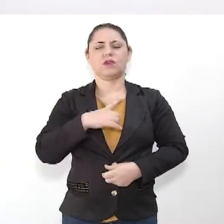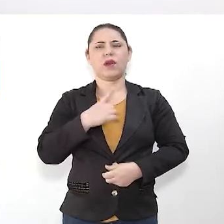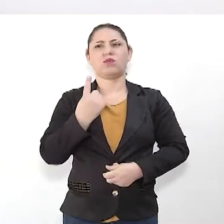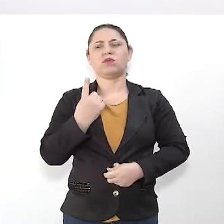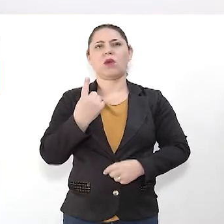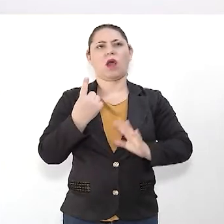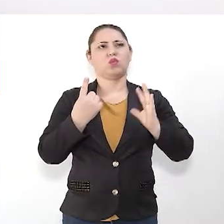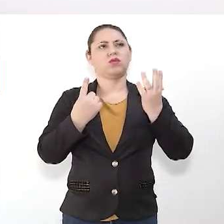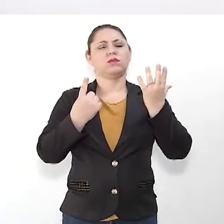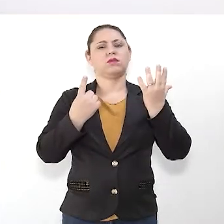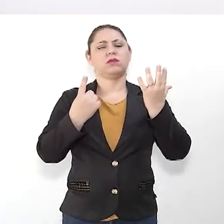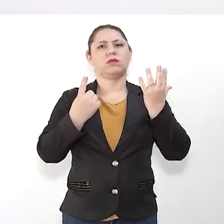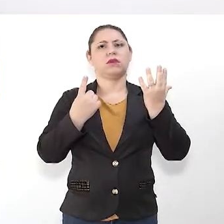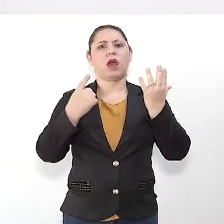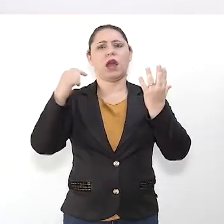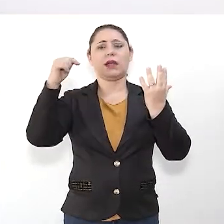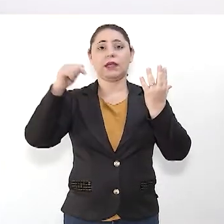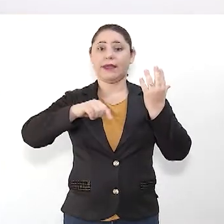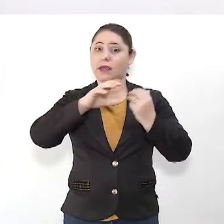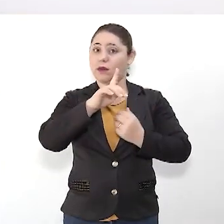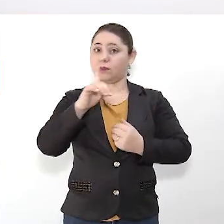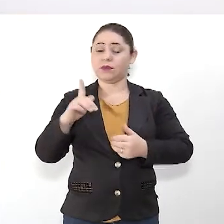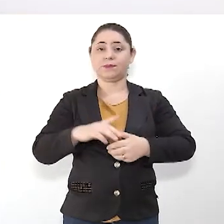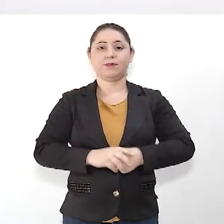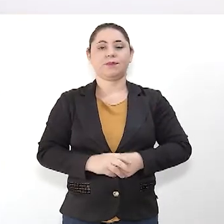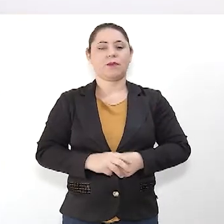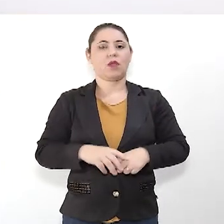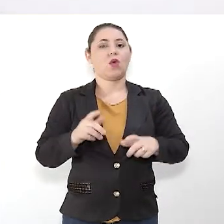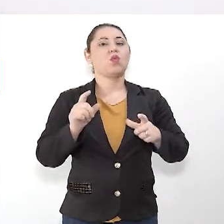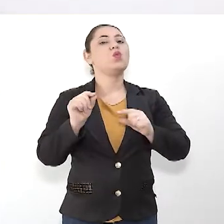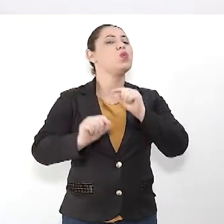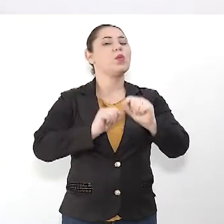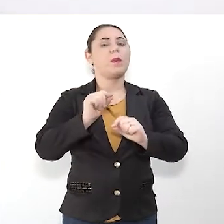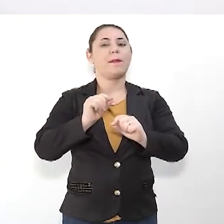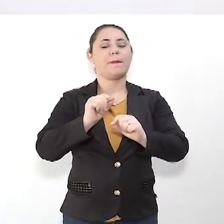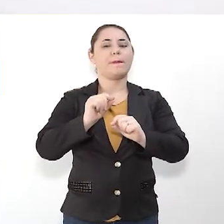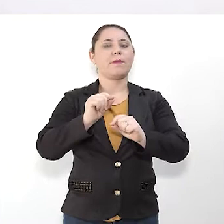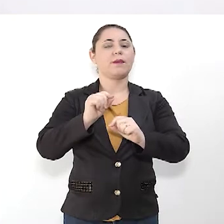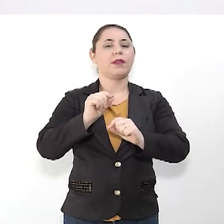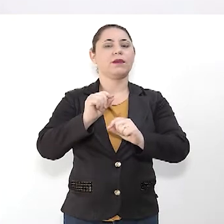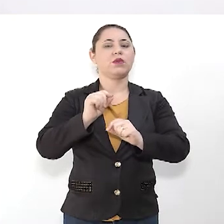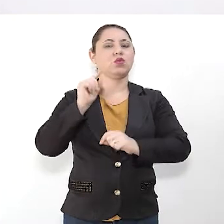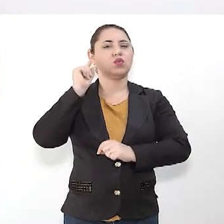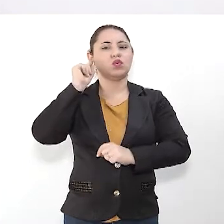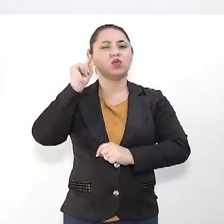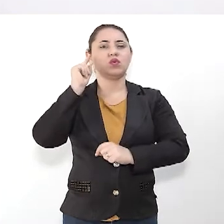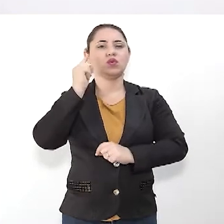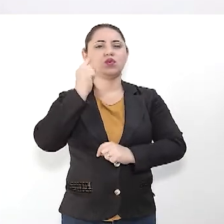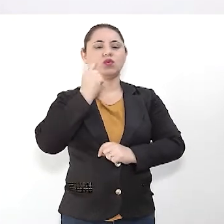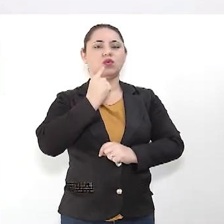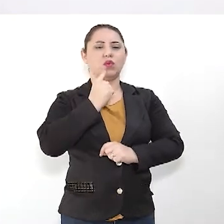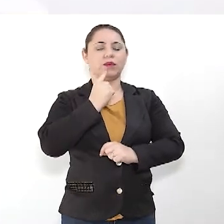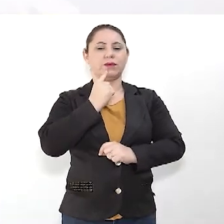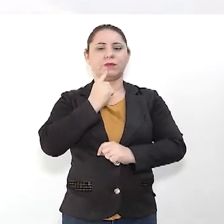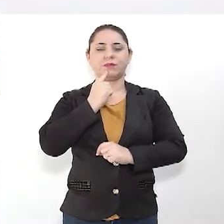E nós tivemos um caso aqui em Campo Grande, onde uma deficiente